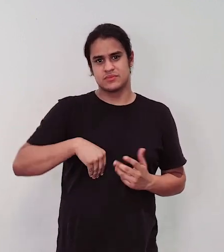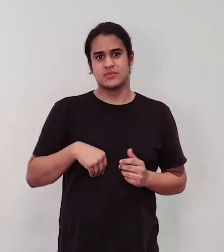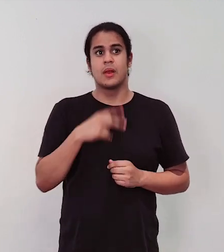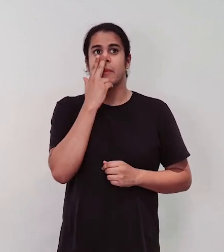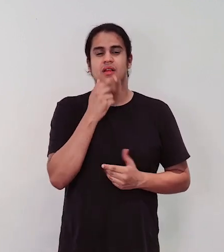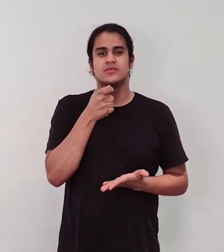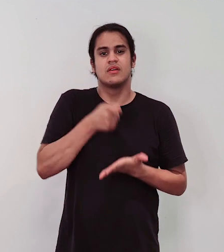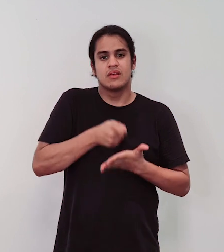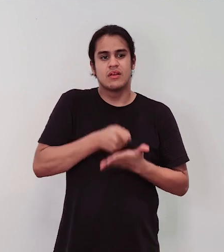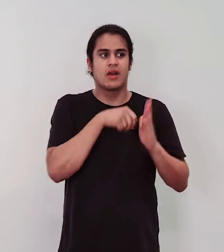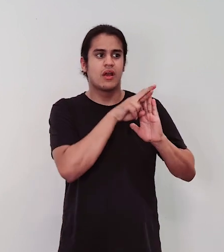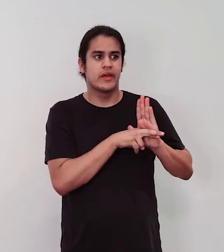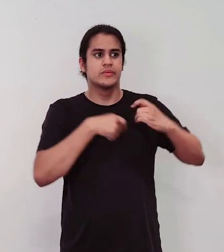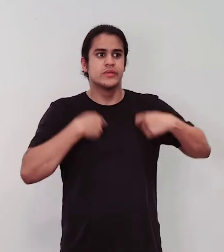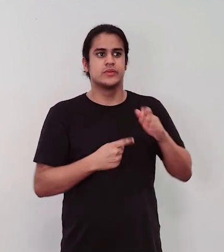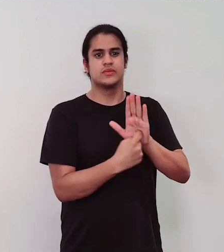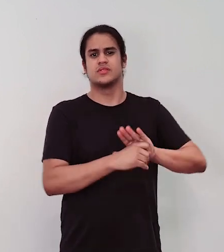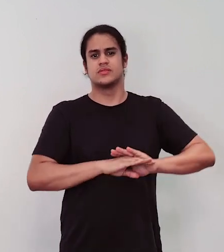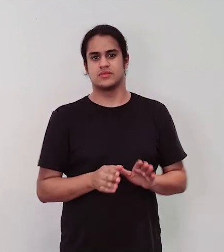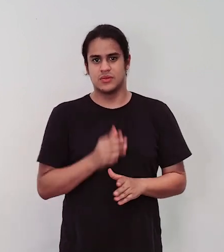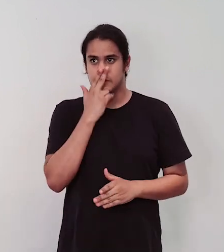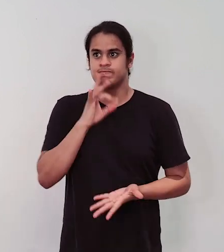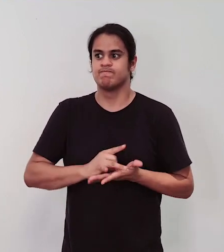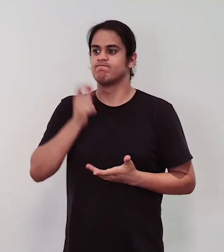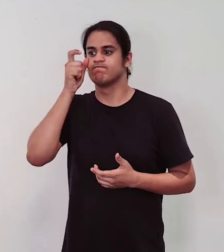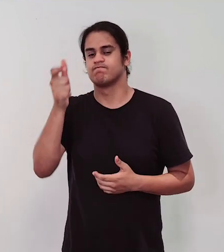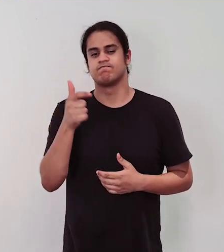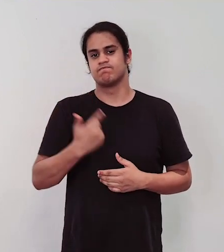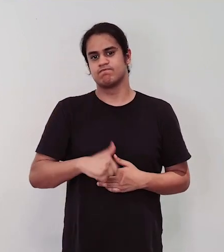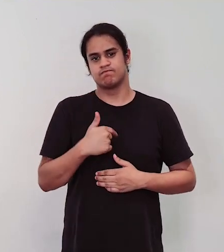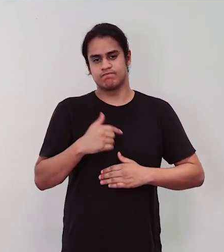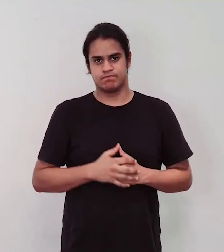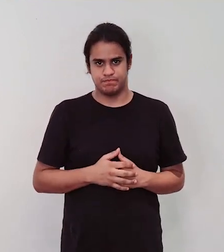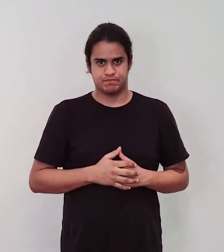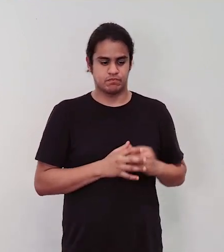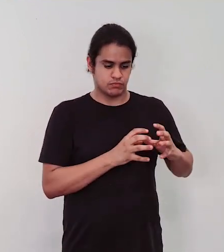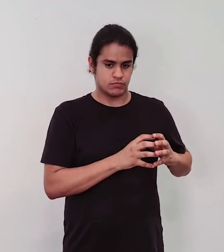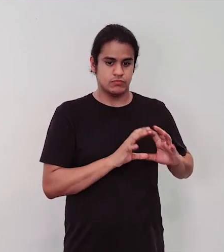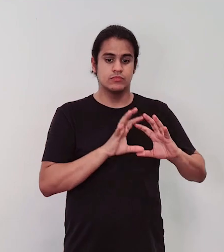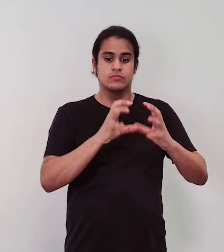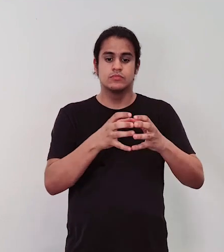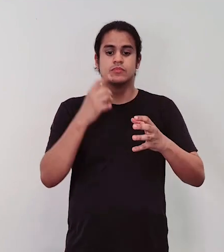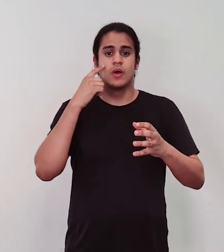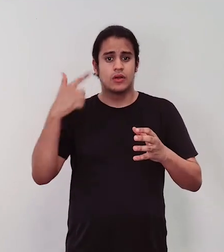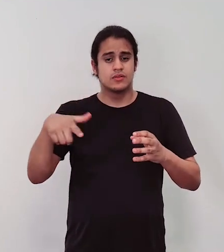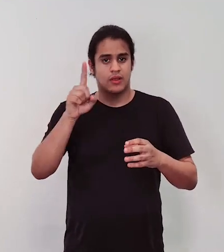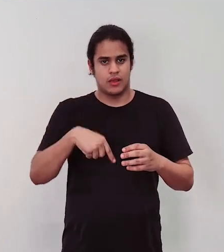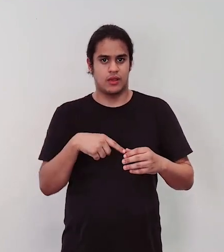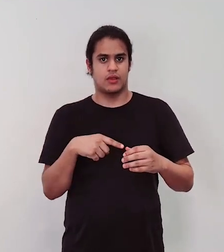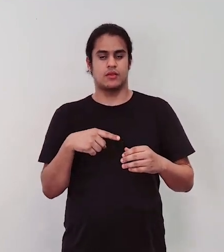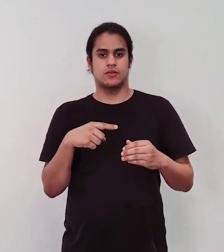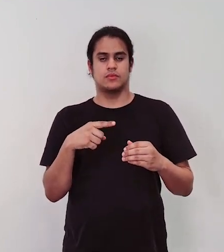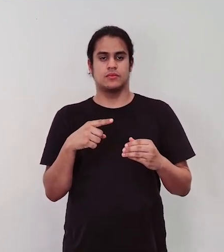protocolar de expor que algo foi feito, foi produzido. Outro grupo de imagens são as imagens informativas, assim,